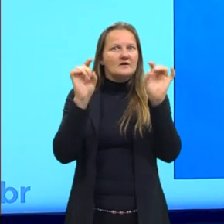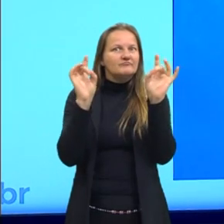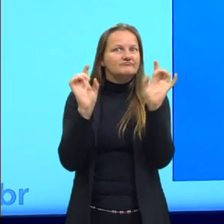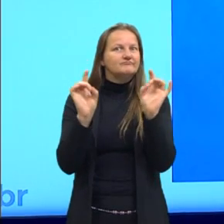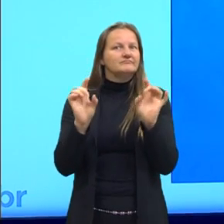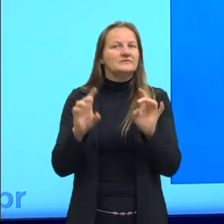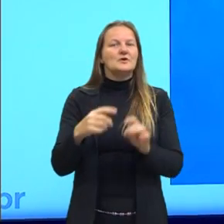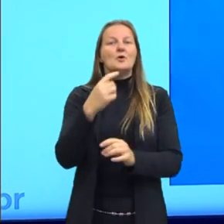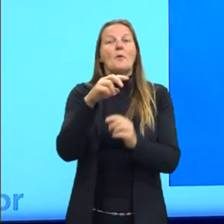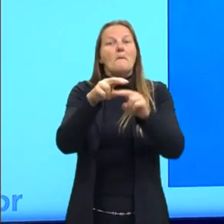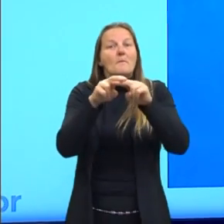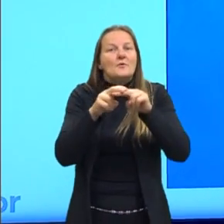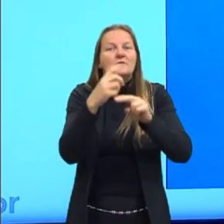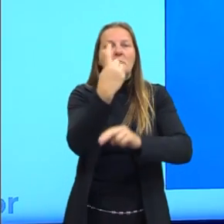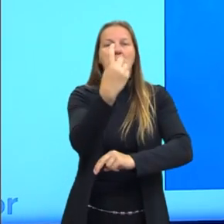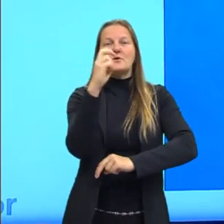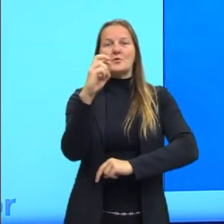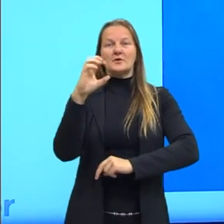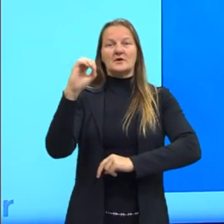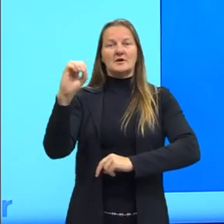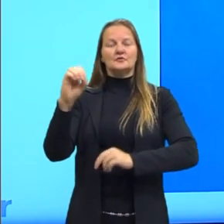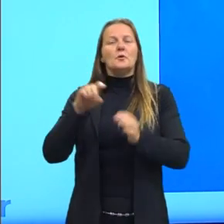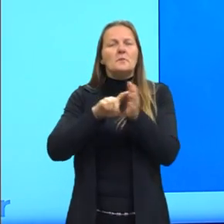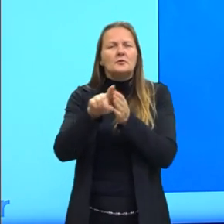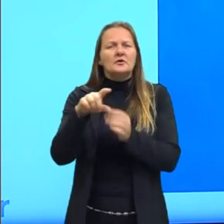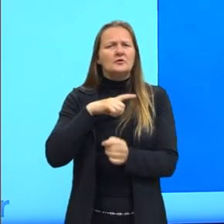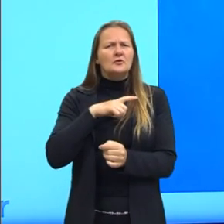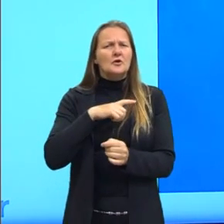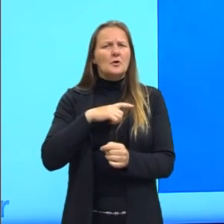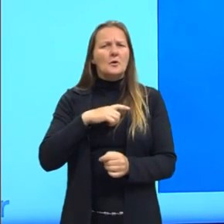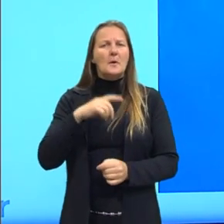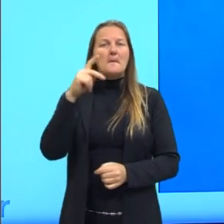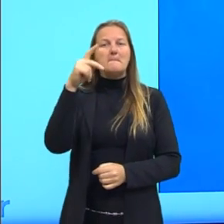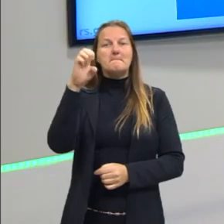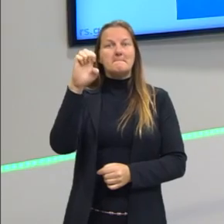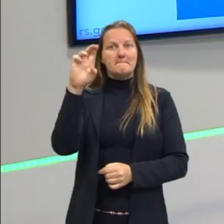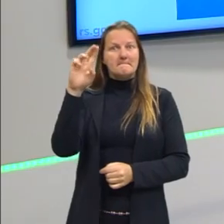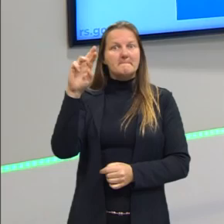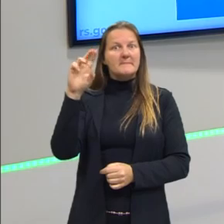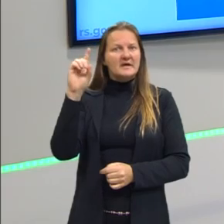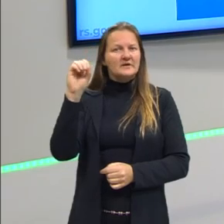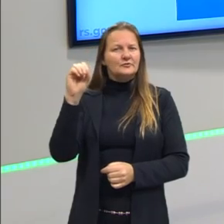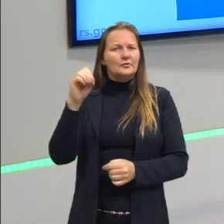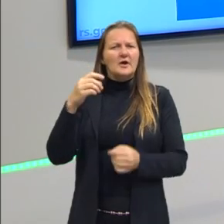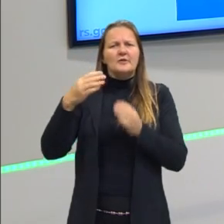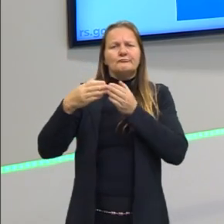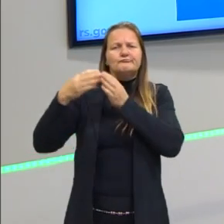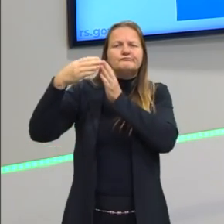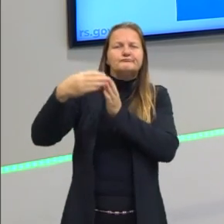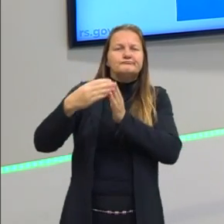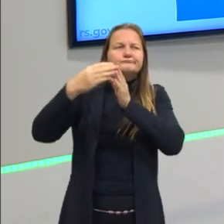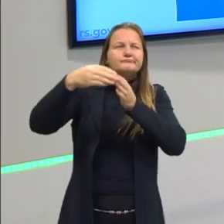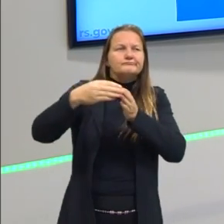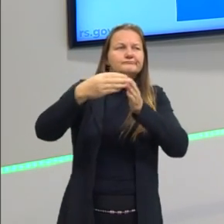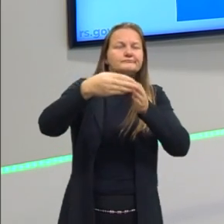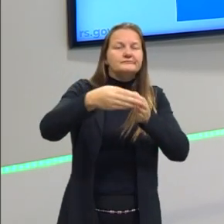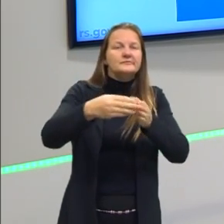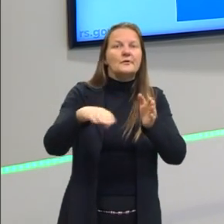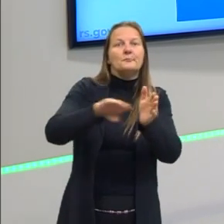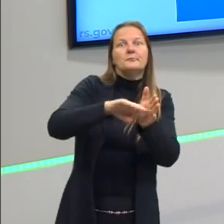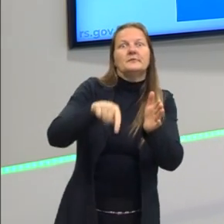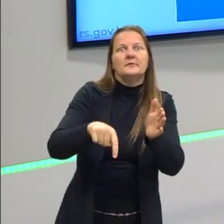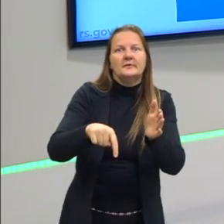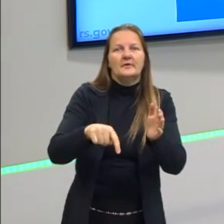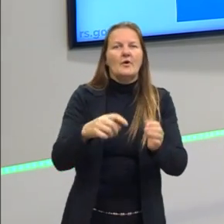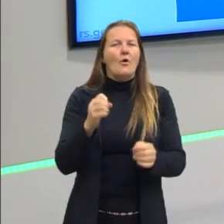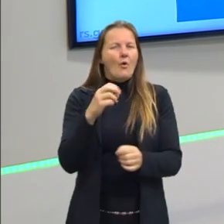isso, em 1500, muita gente pergunta se Pedro Álvares Cabral realmente se perdeu e acabou aqui por acaso, ou se ele estava